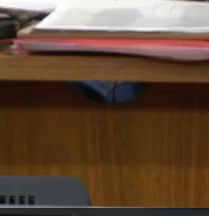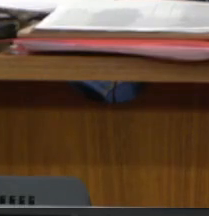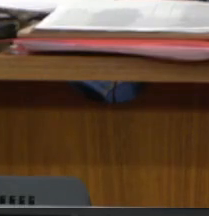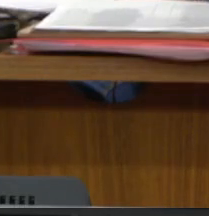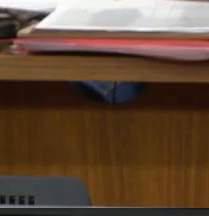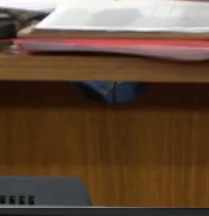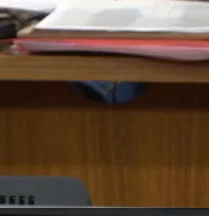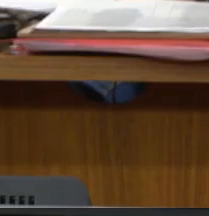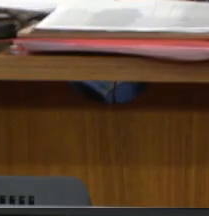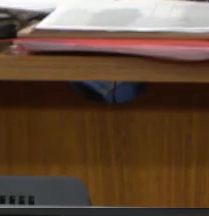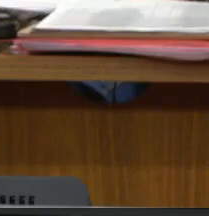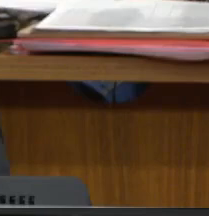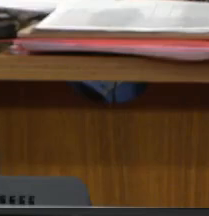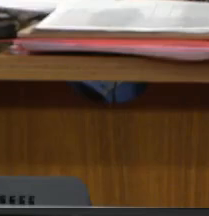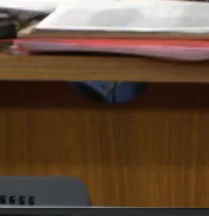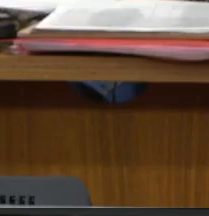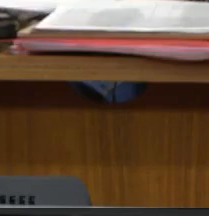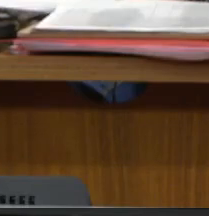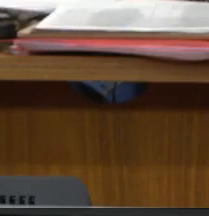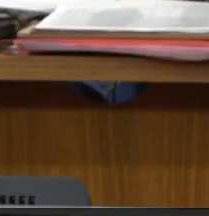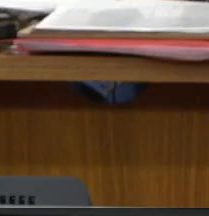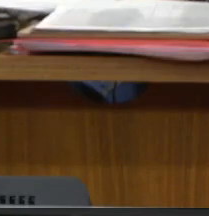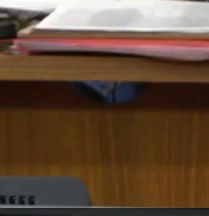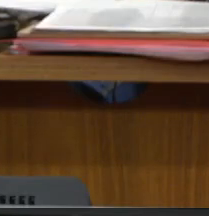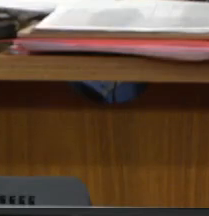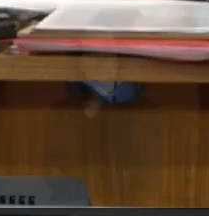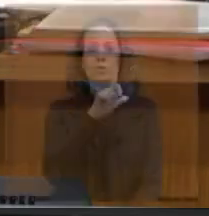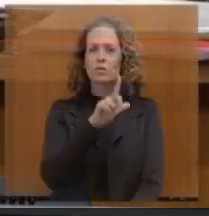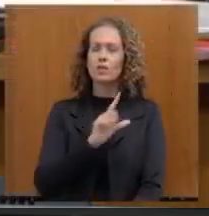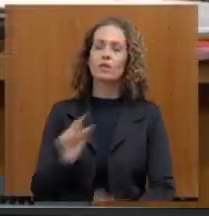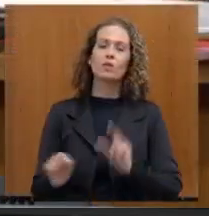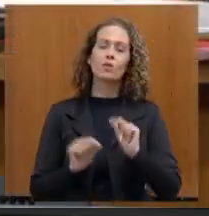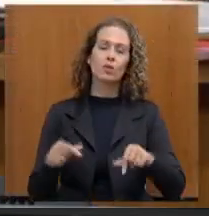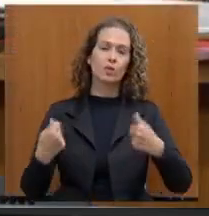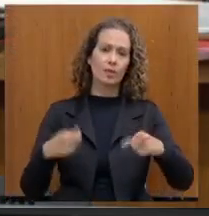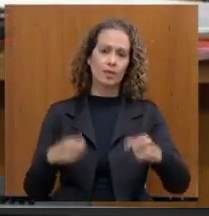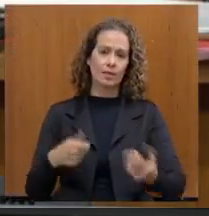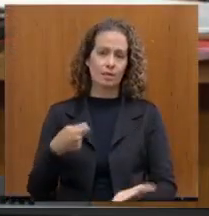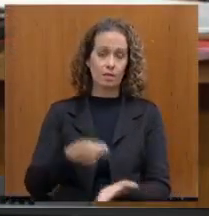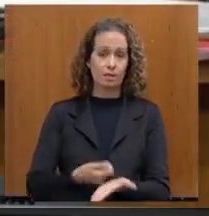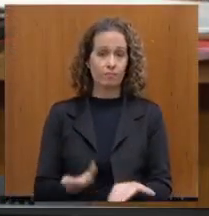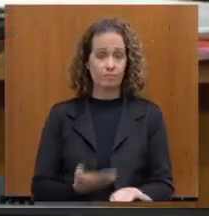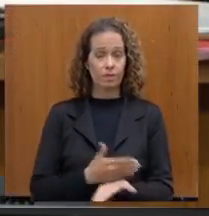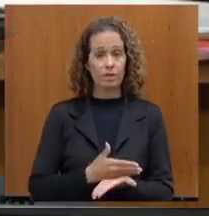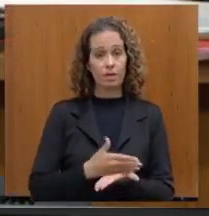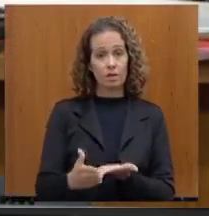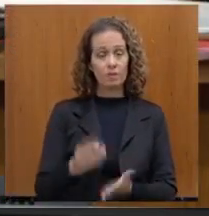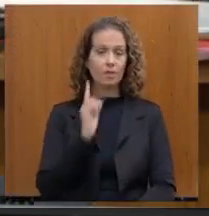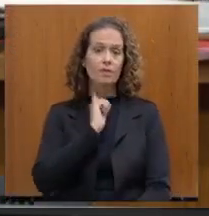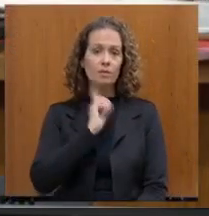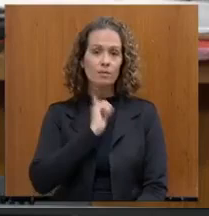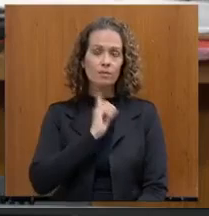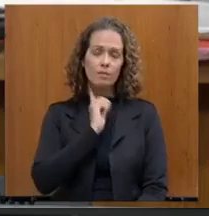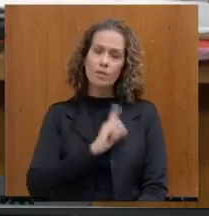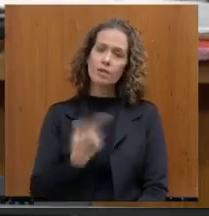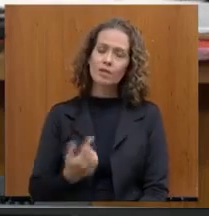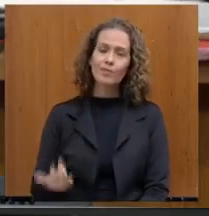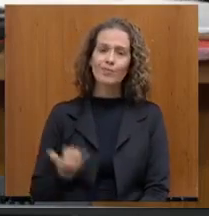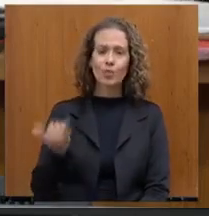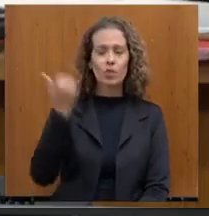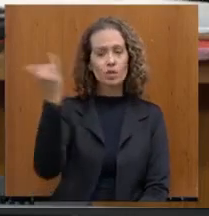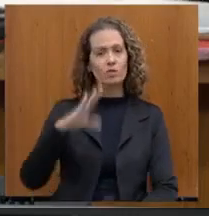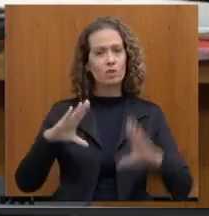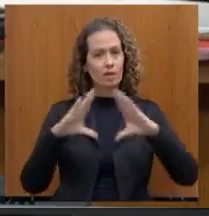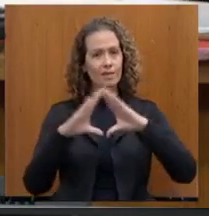a gente entende que vai conseguir atender o que determina o Recomeça Minas. A gente entende que o Recomeça Minas foi um passo importante que a Assembleia deu, no